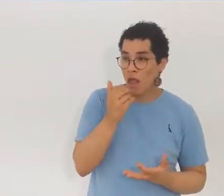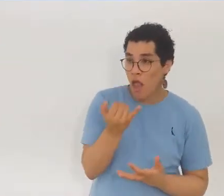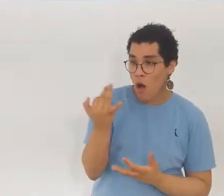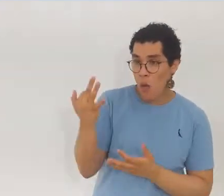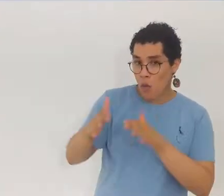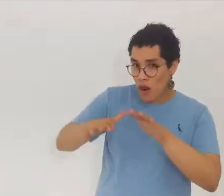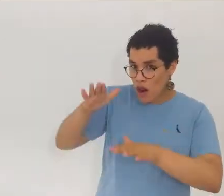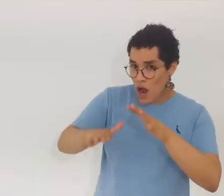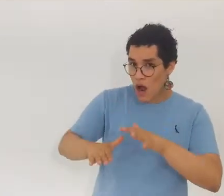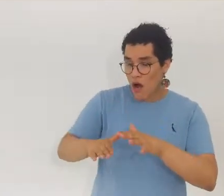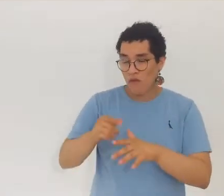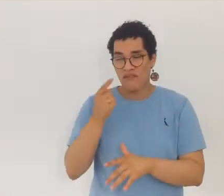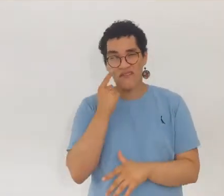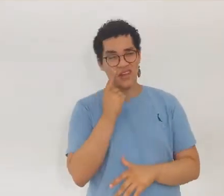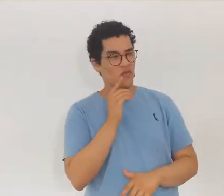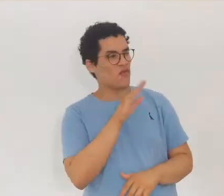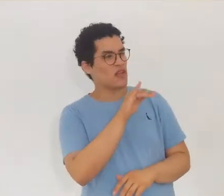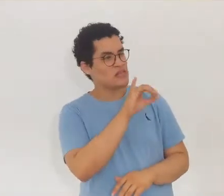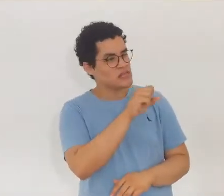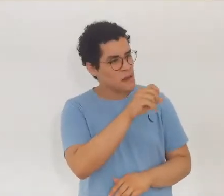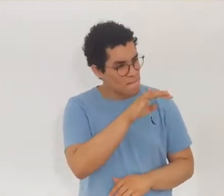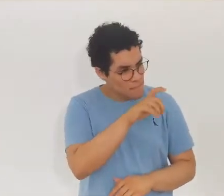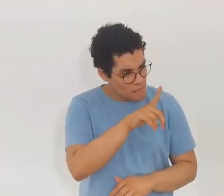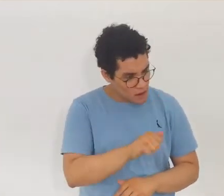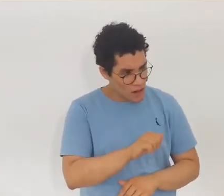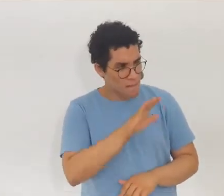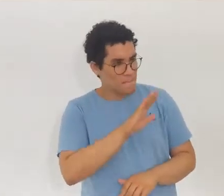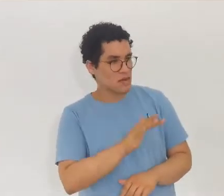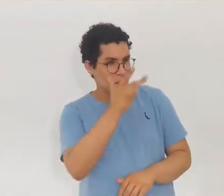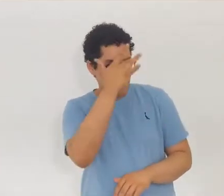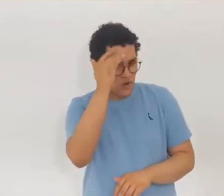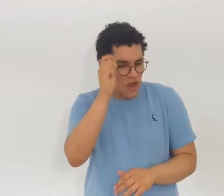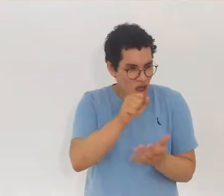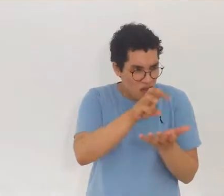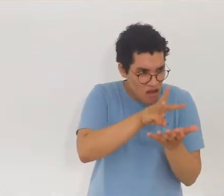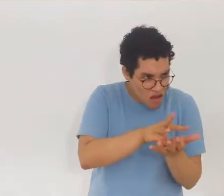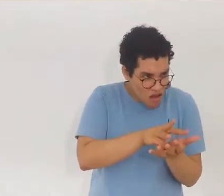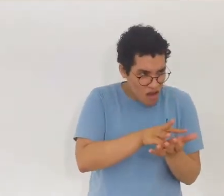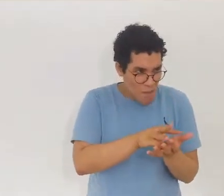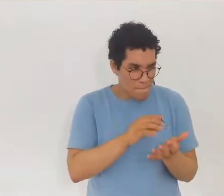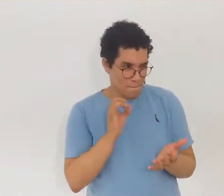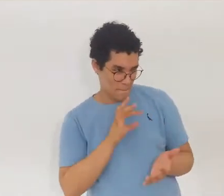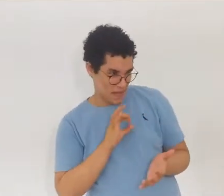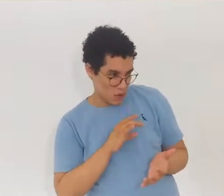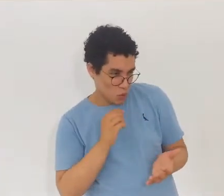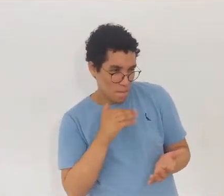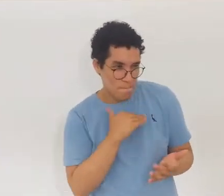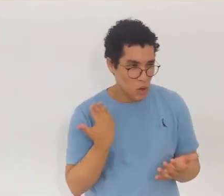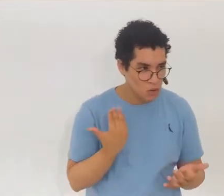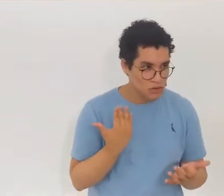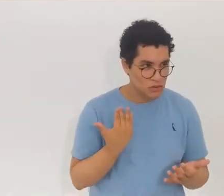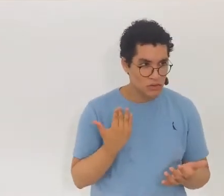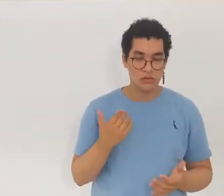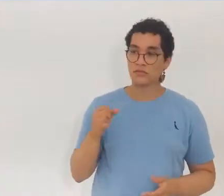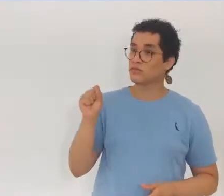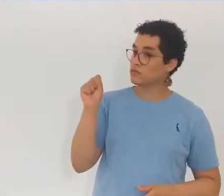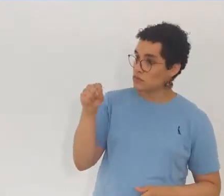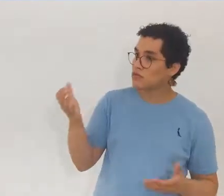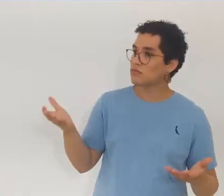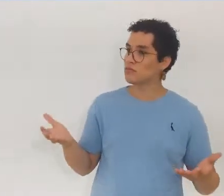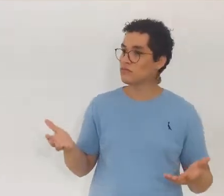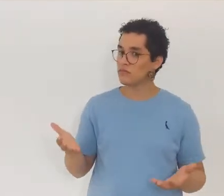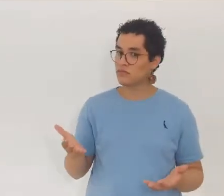sobre a morte? Talvez alguns estejam se perguntando, Isabela, será que o Espírita tem medo da morte? E a resposta é